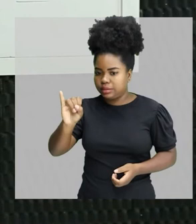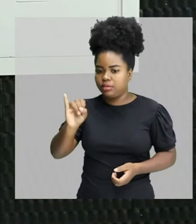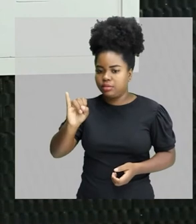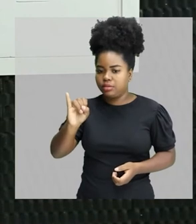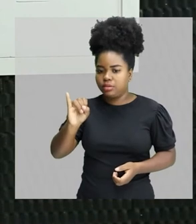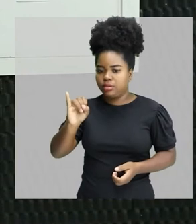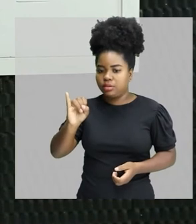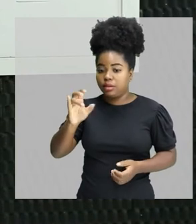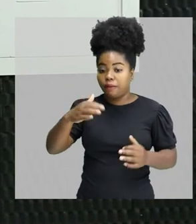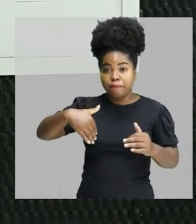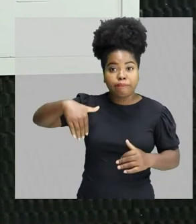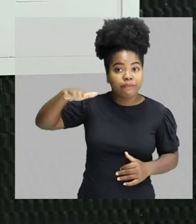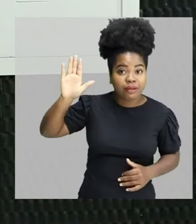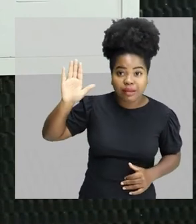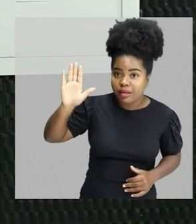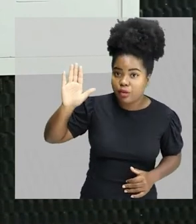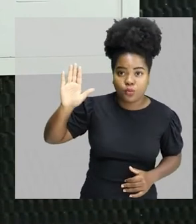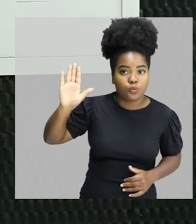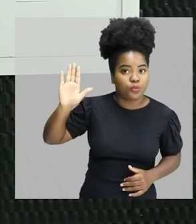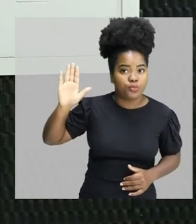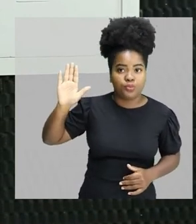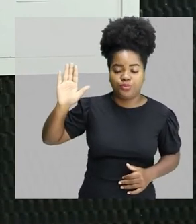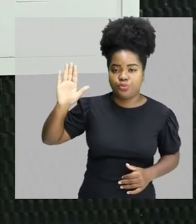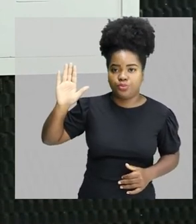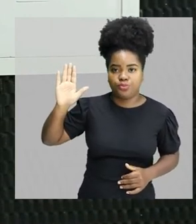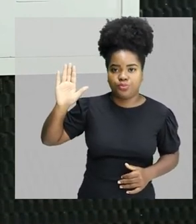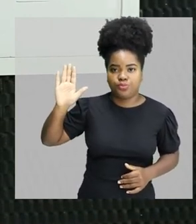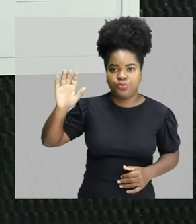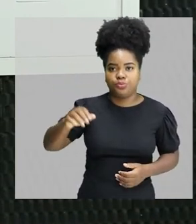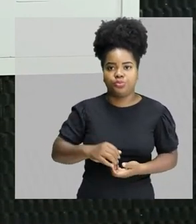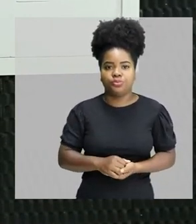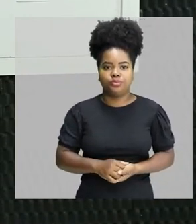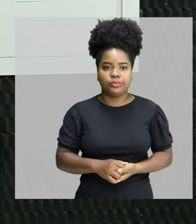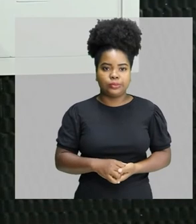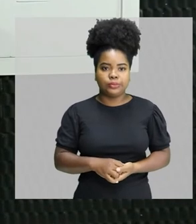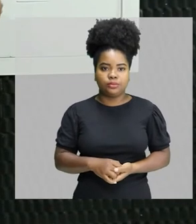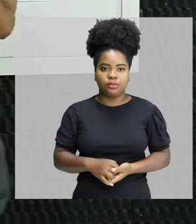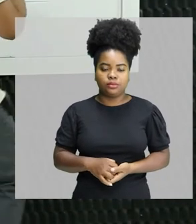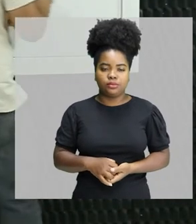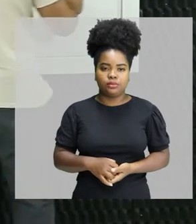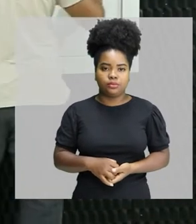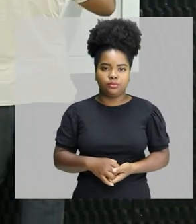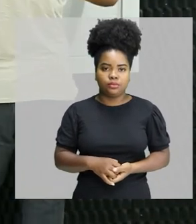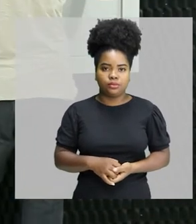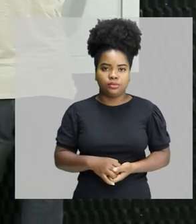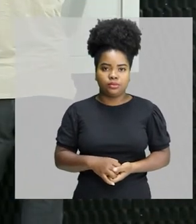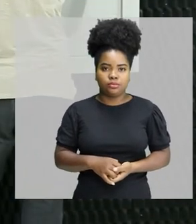maior... Né? Ela é a que tem a maior frequência, não é isso? A maior altura.